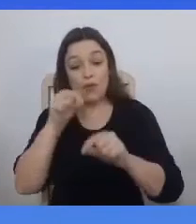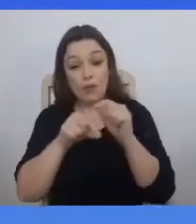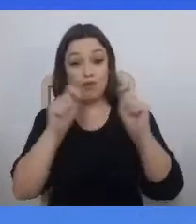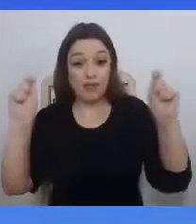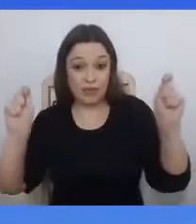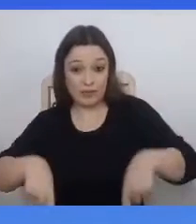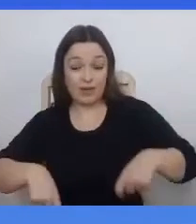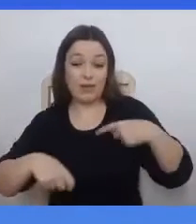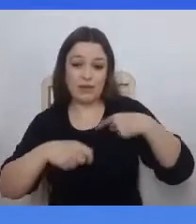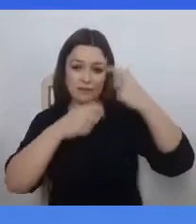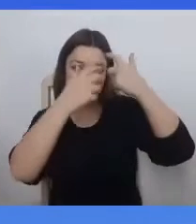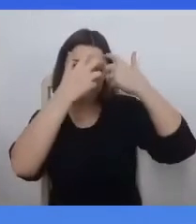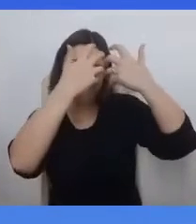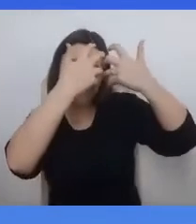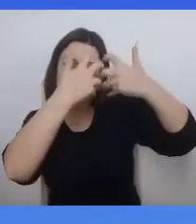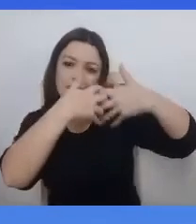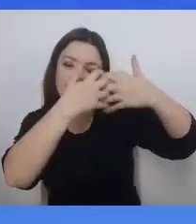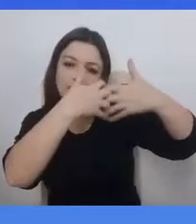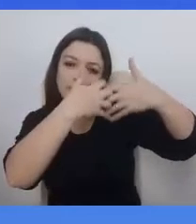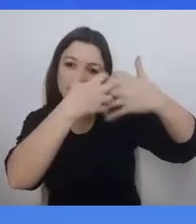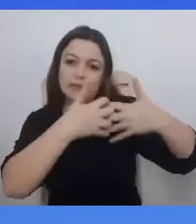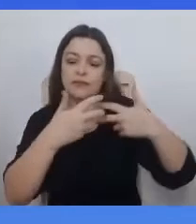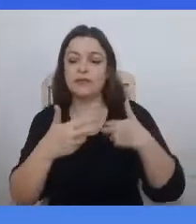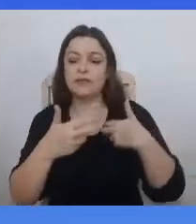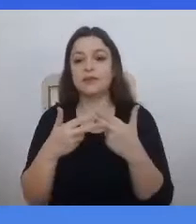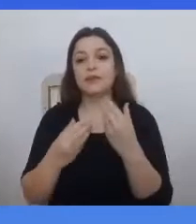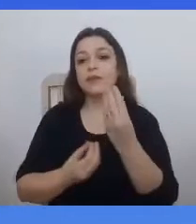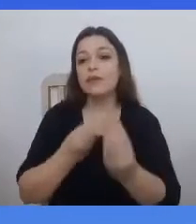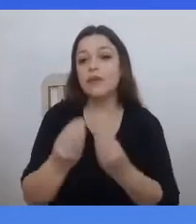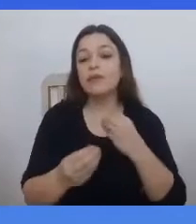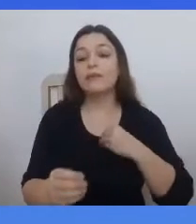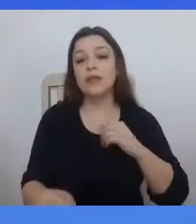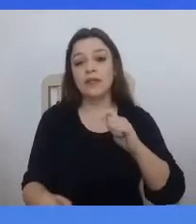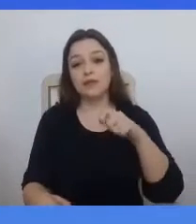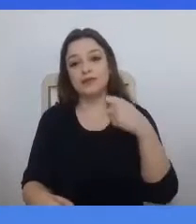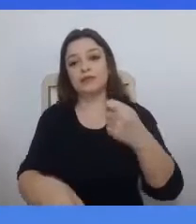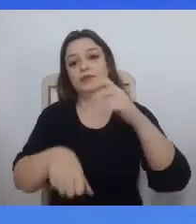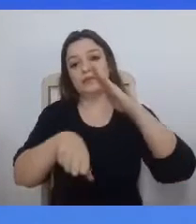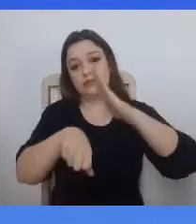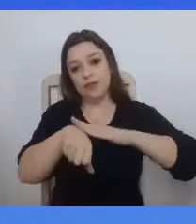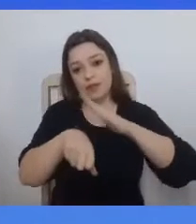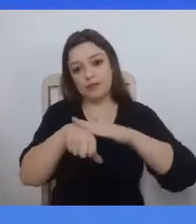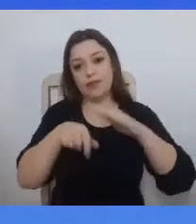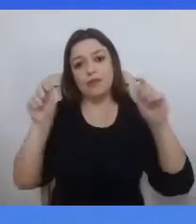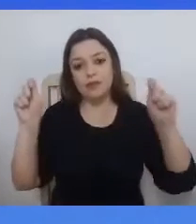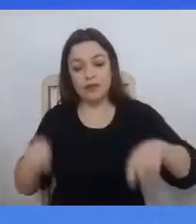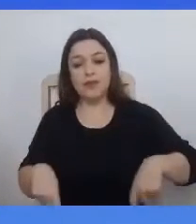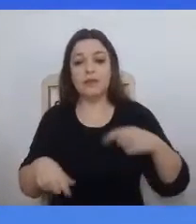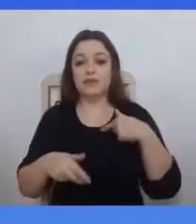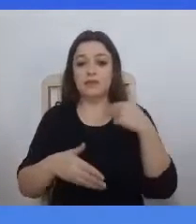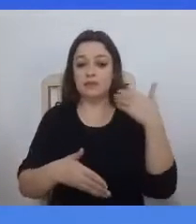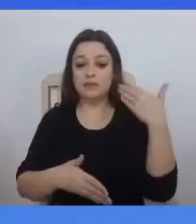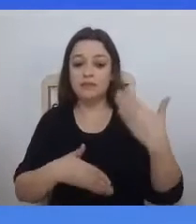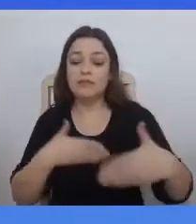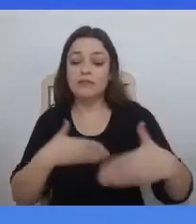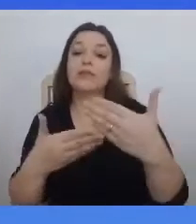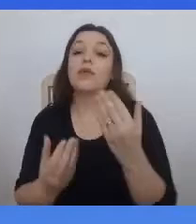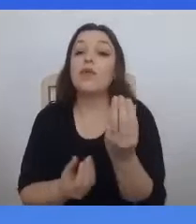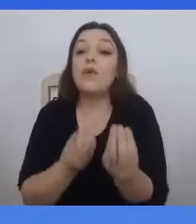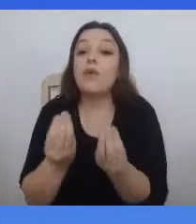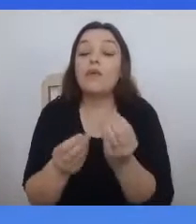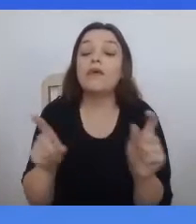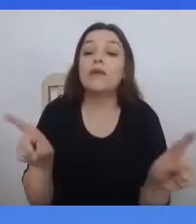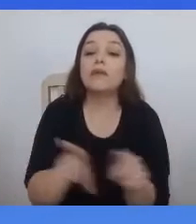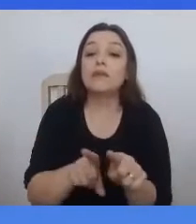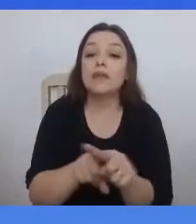no sentido de relativizar sempre os tempos históricos, colocando-os numa perspectiva. Não para minimizá-los, não